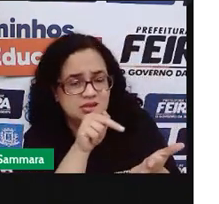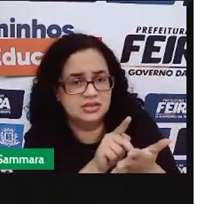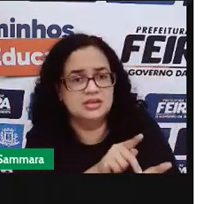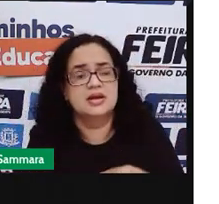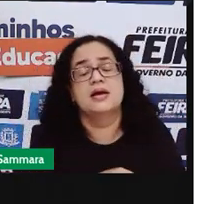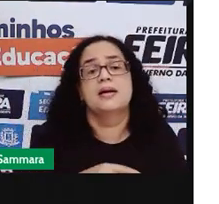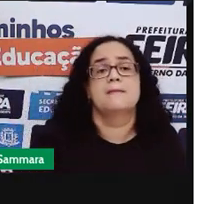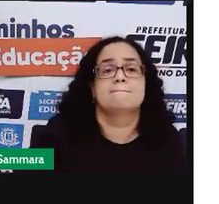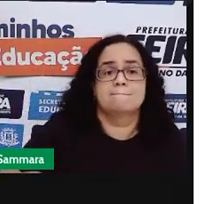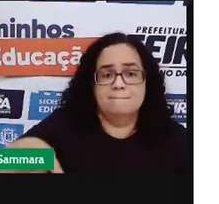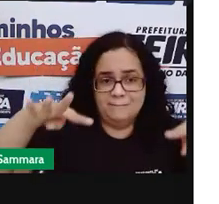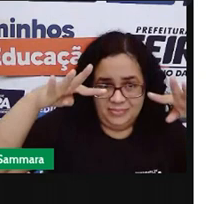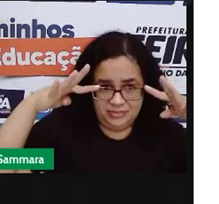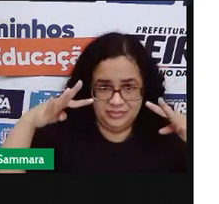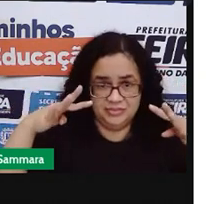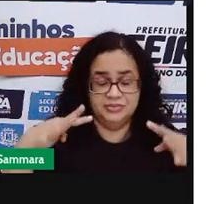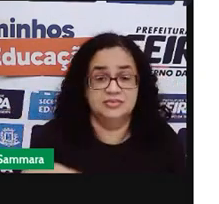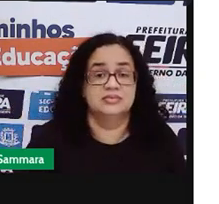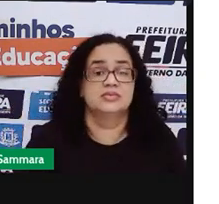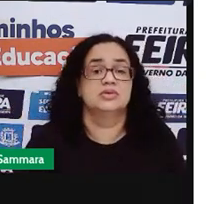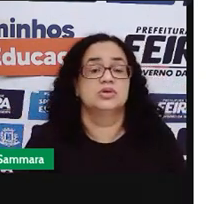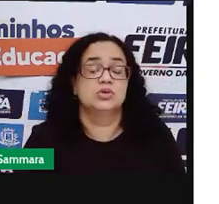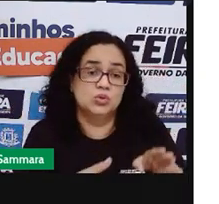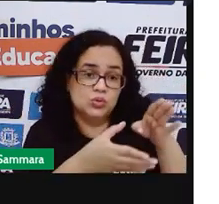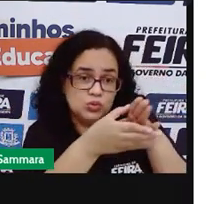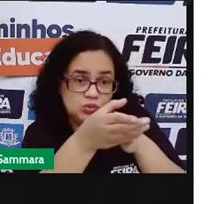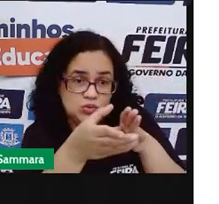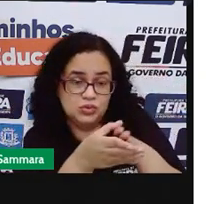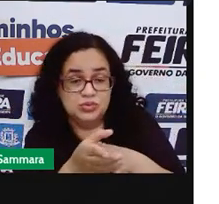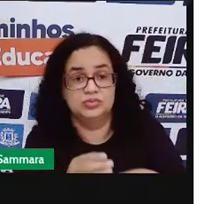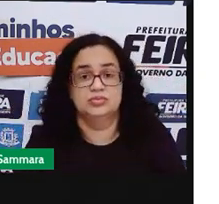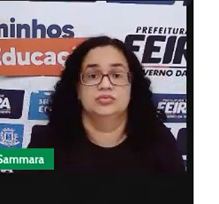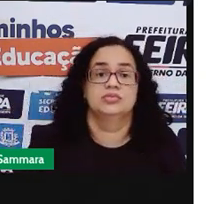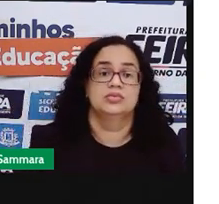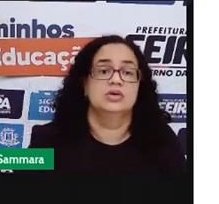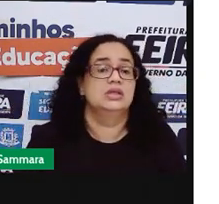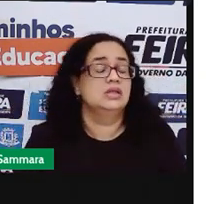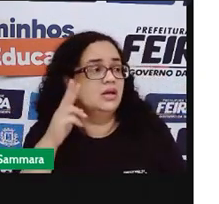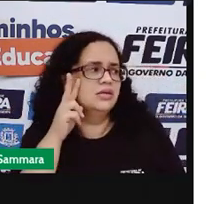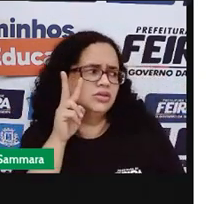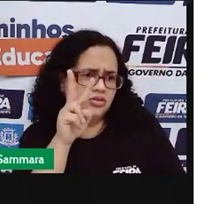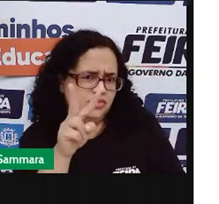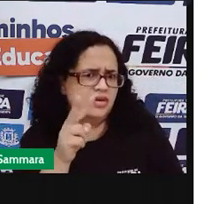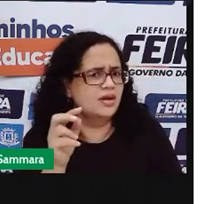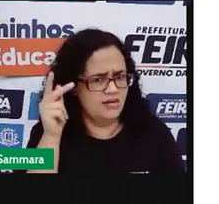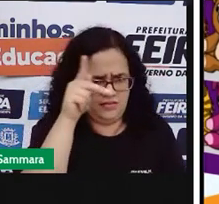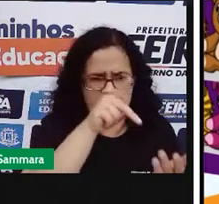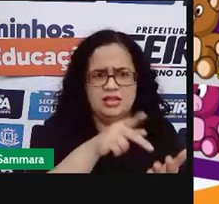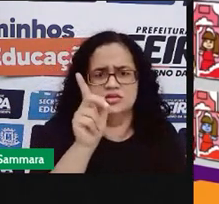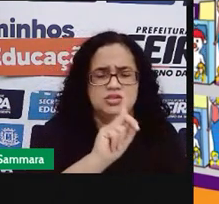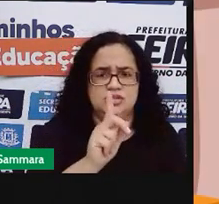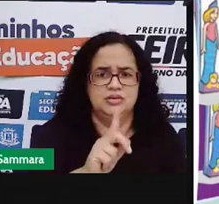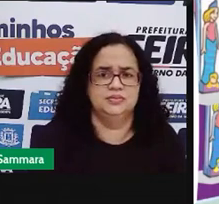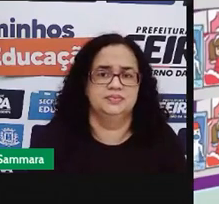tem que prestar bastante atenção no conselho que Fred deu no vídeo. Nem tudo que a gente vê é verdade.